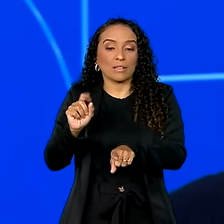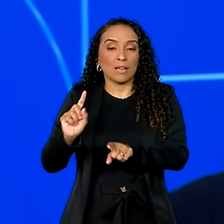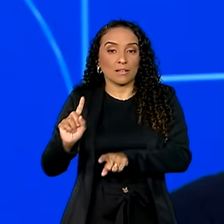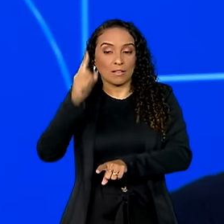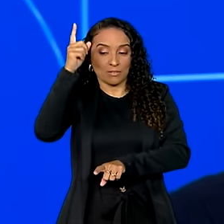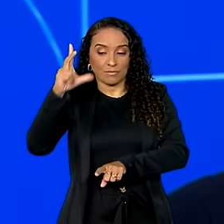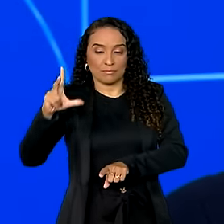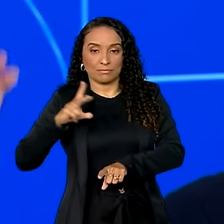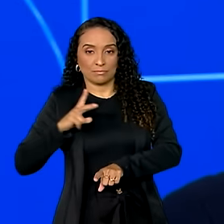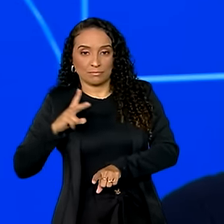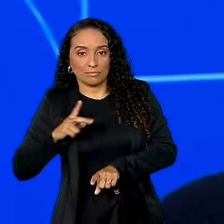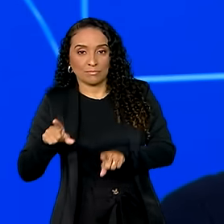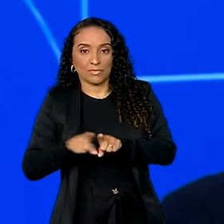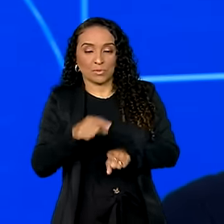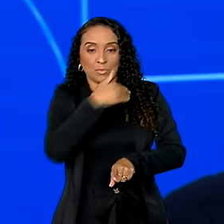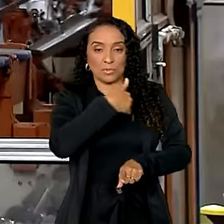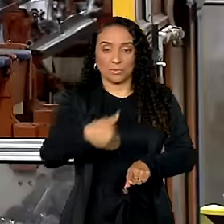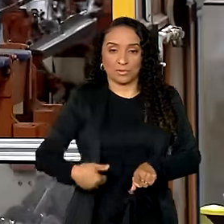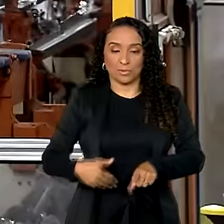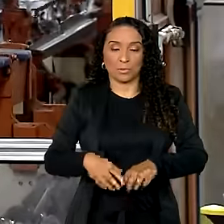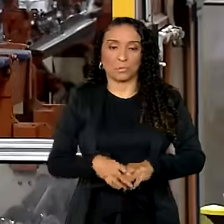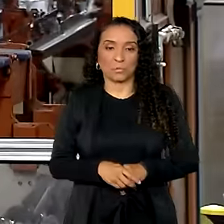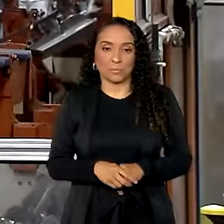privada e o poder público.